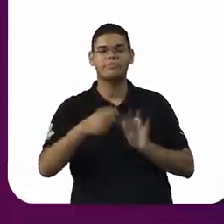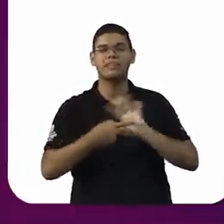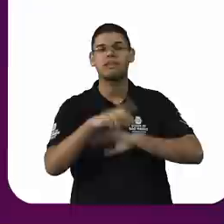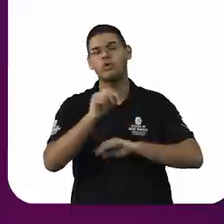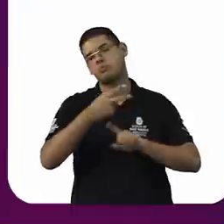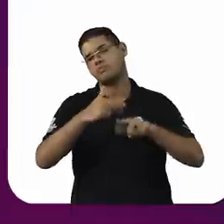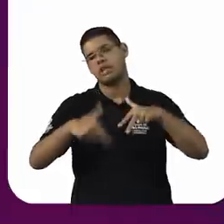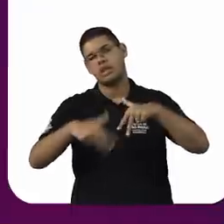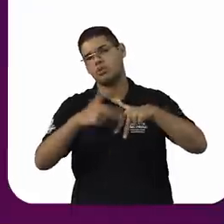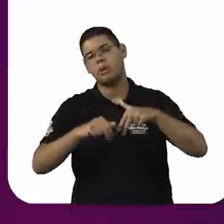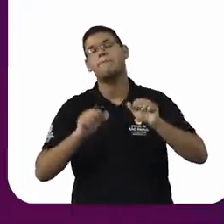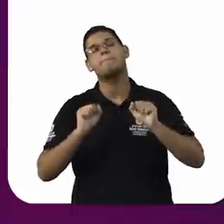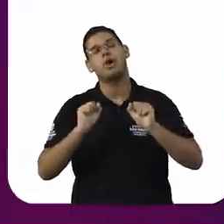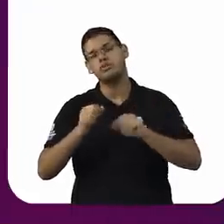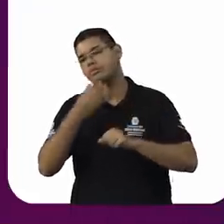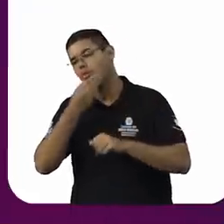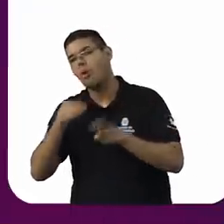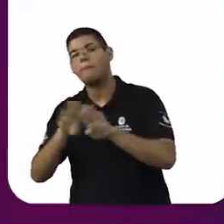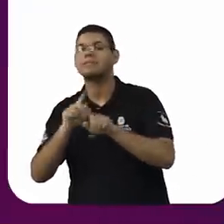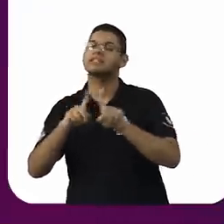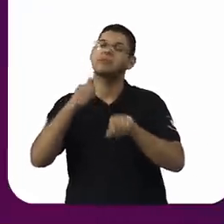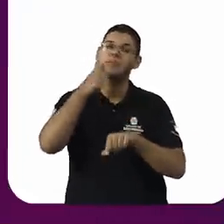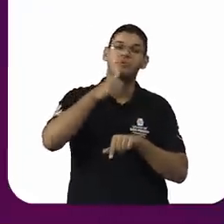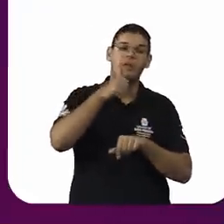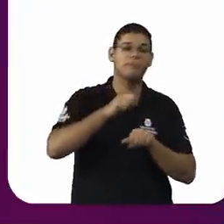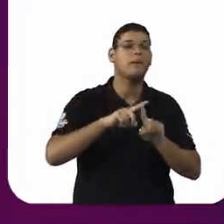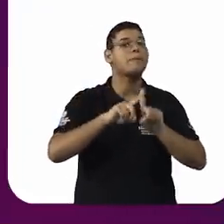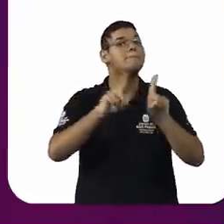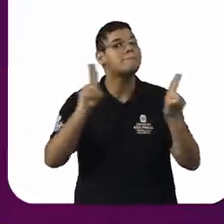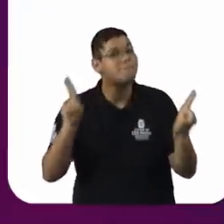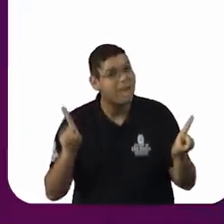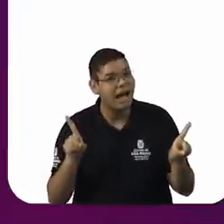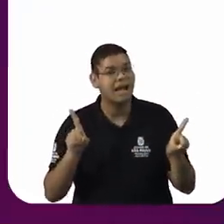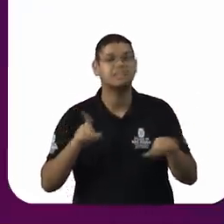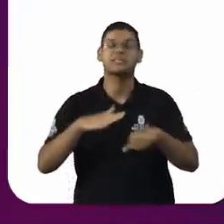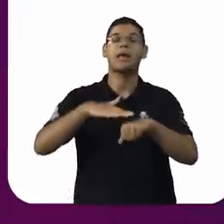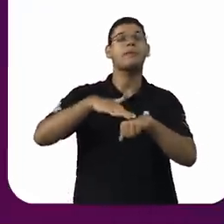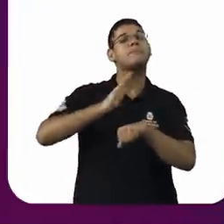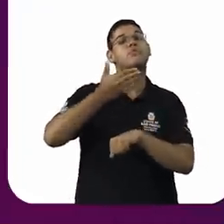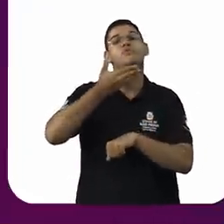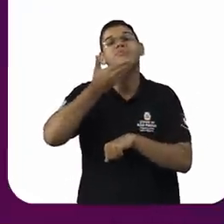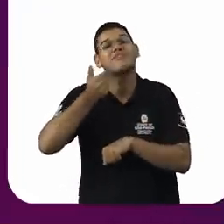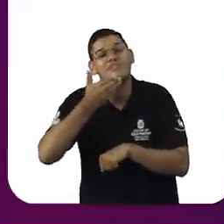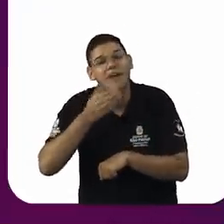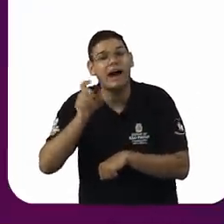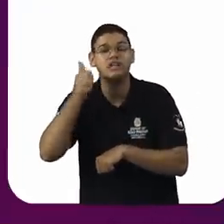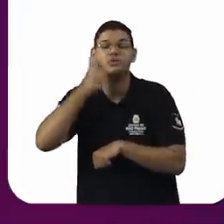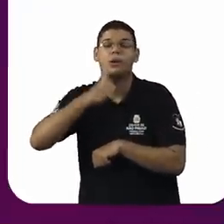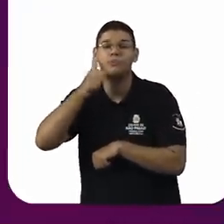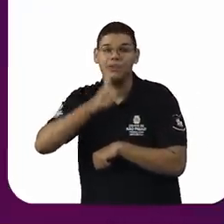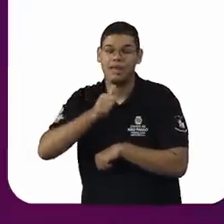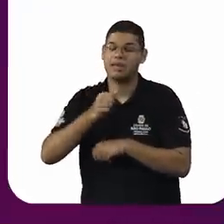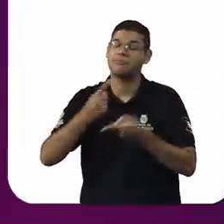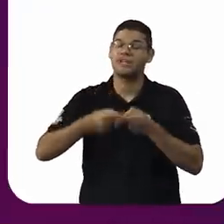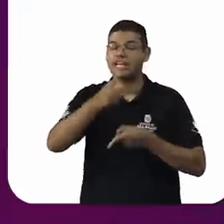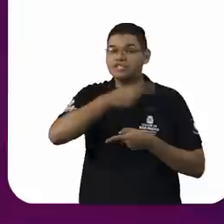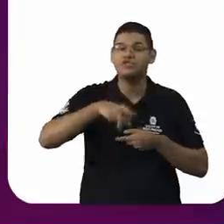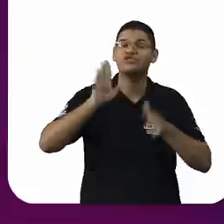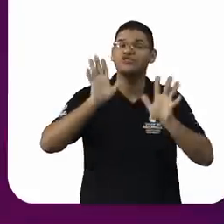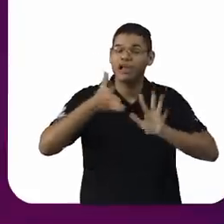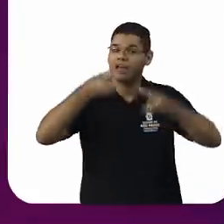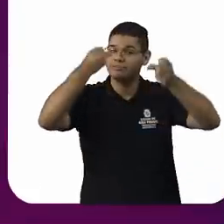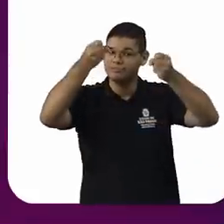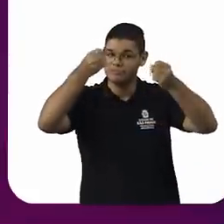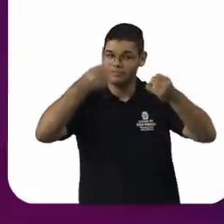Mas ele é muito mais comum em relação às mulheres porque, como nós comentamos aqui, existe um fenômeno chamado machismo